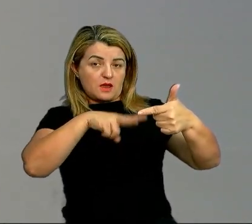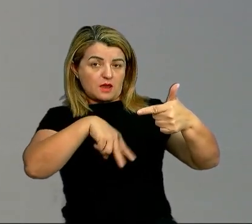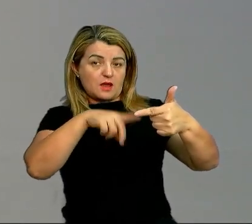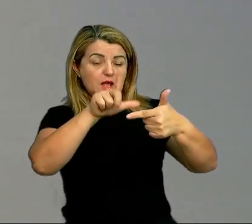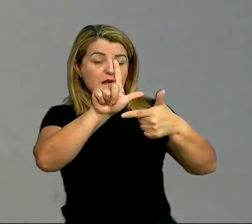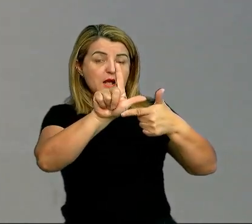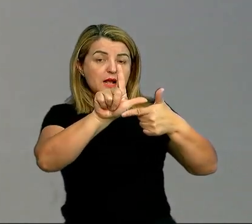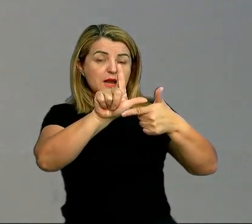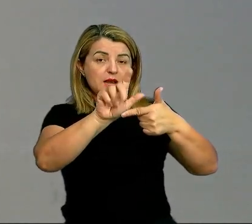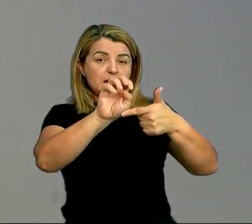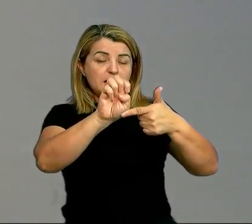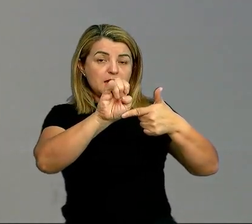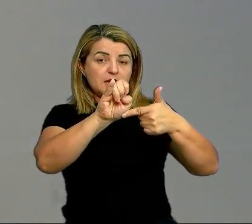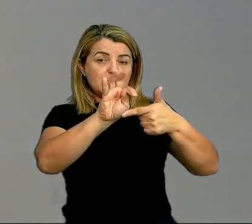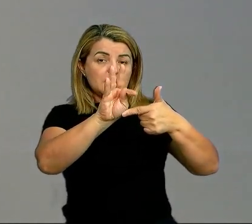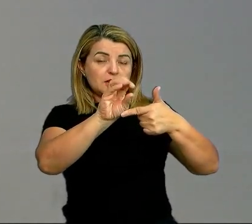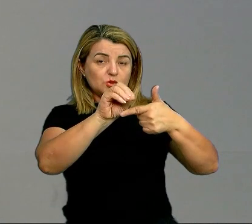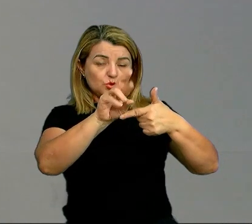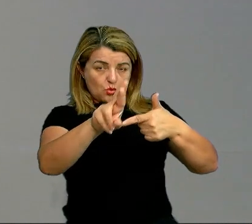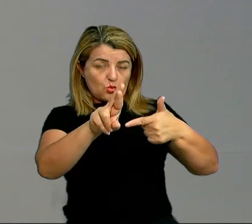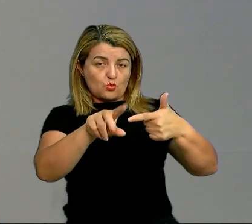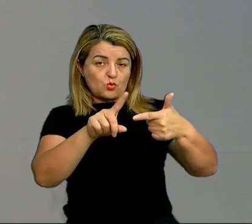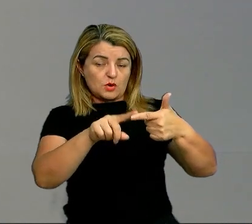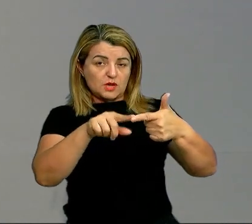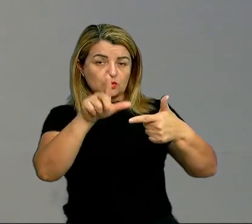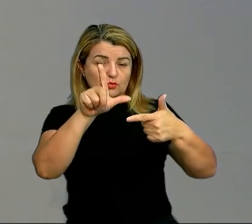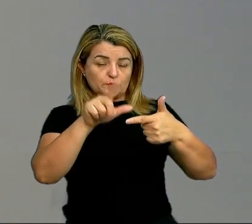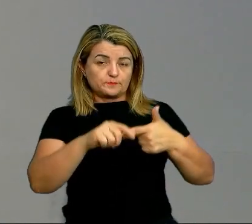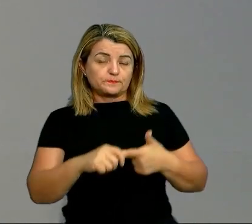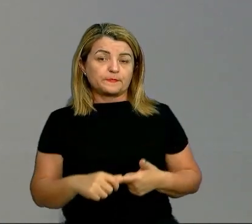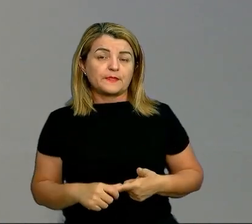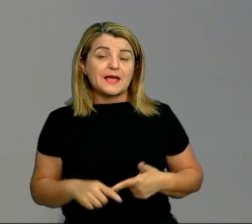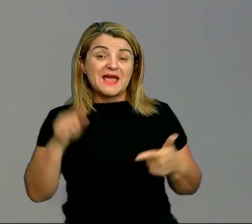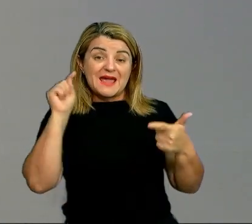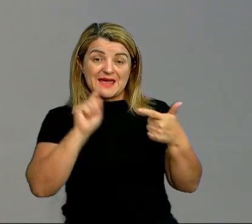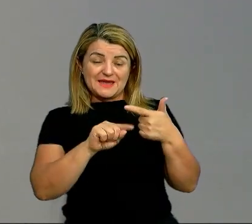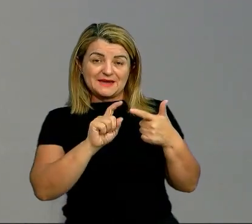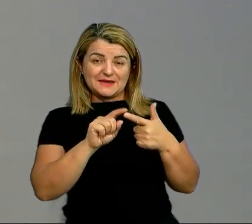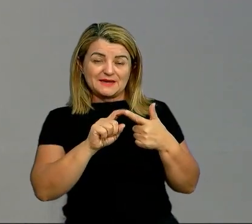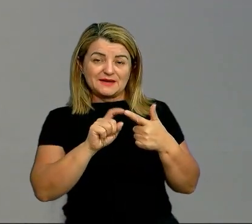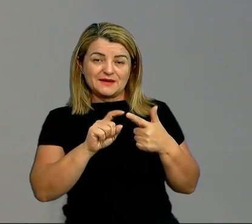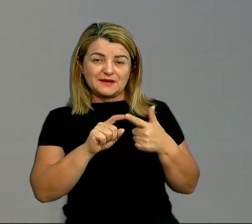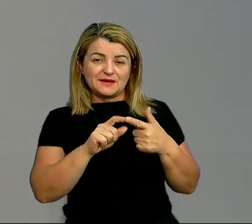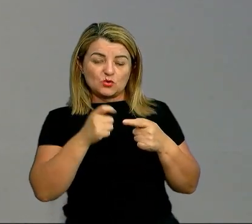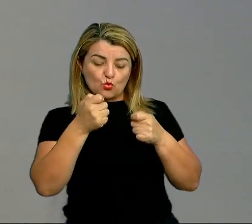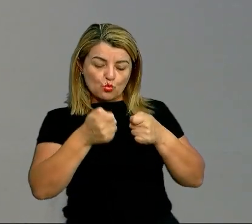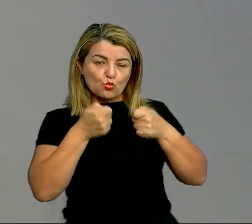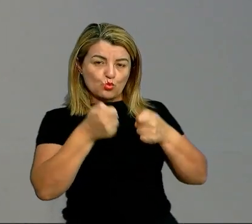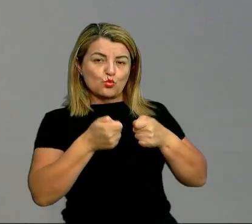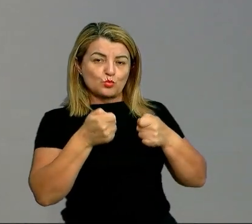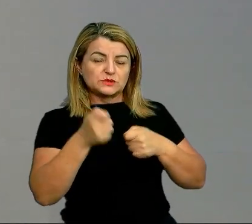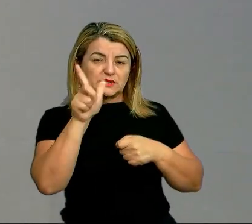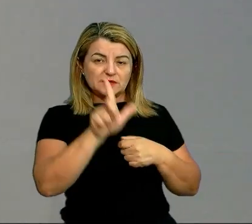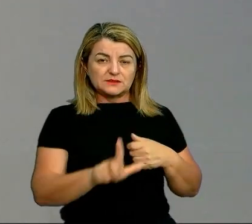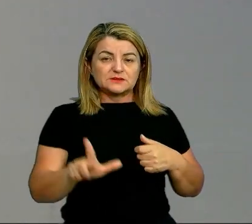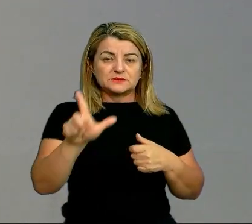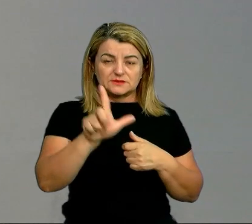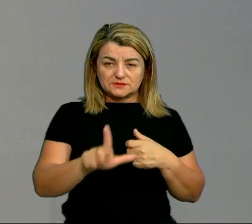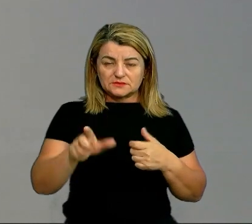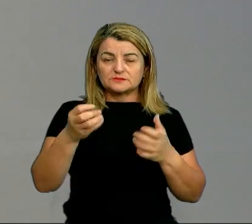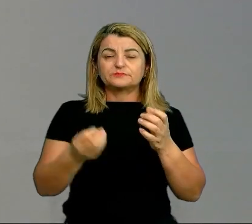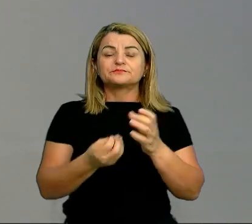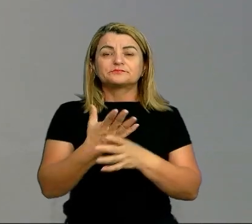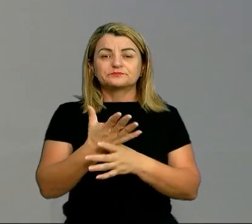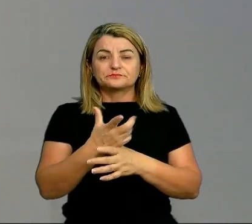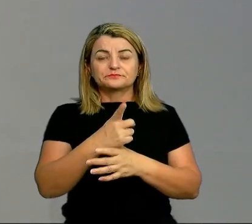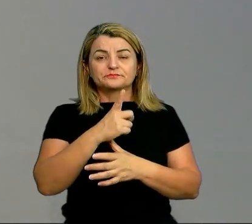lê e a partir daquela leitura é como se ele cumpre-se aí o fato da literatura, da existência da